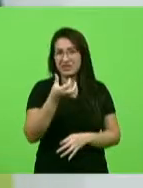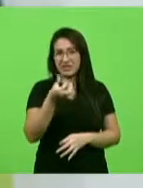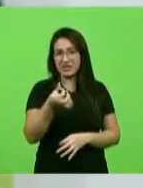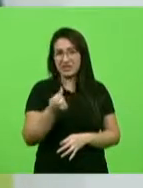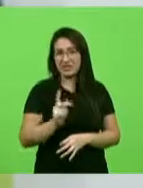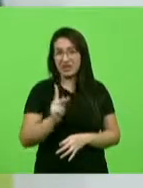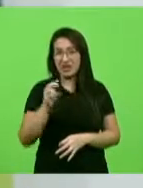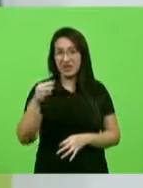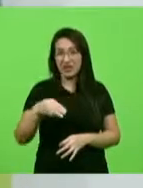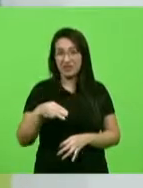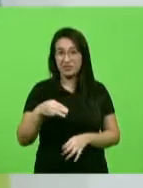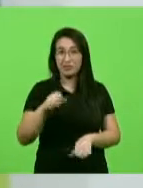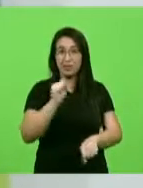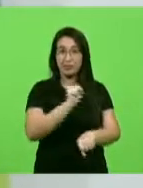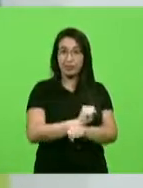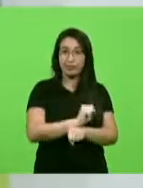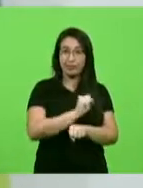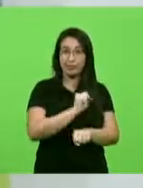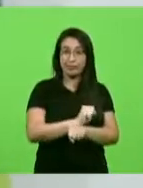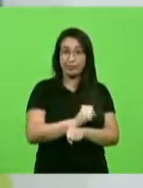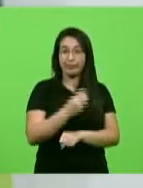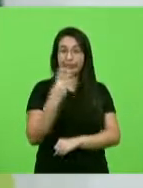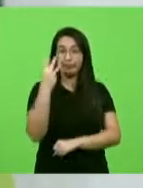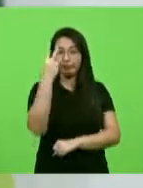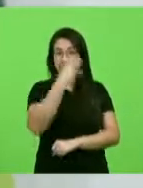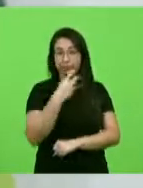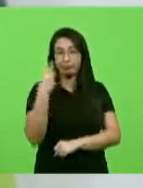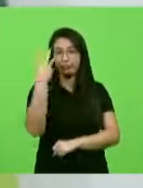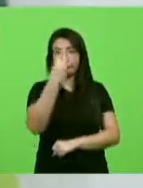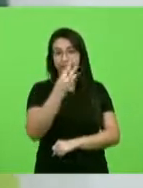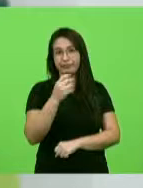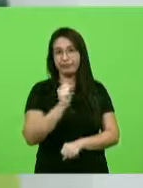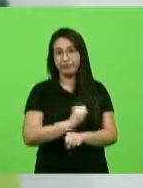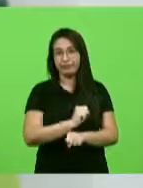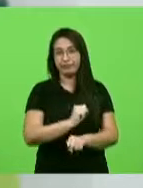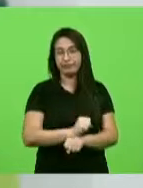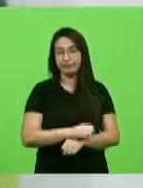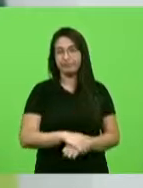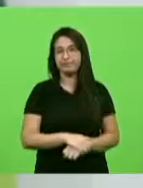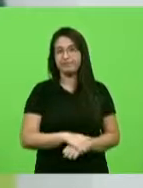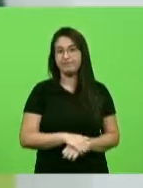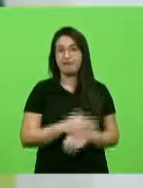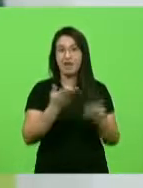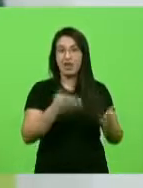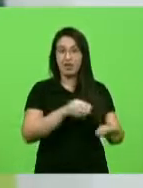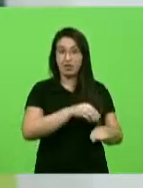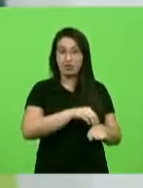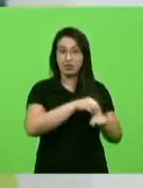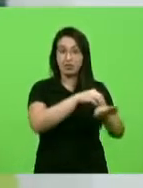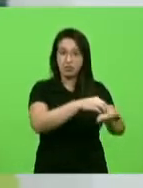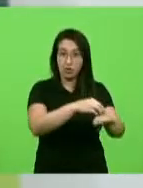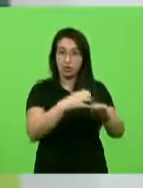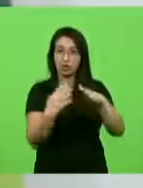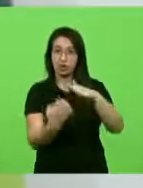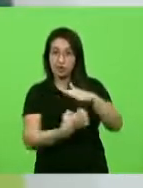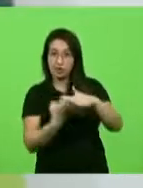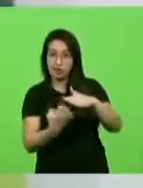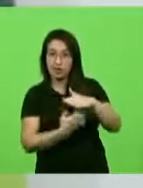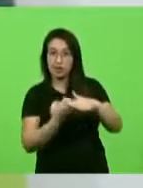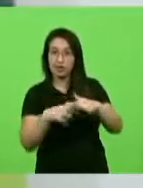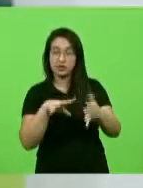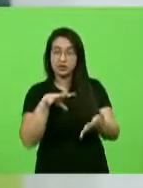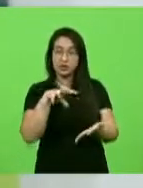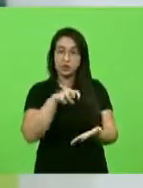parado 3 horas ali dentro eu acredito que as transportadoras aqueles que são as empresas que contratam